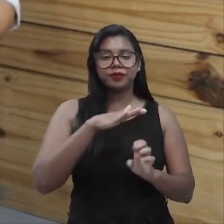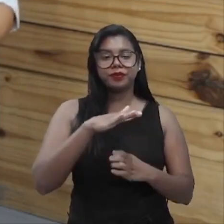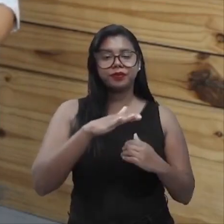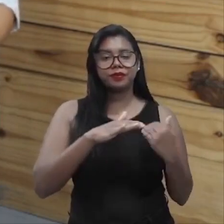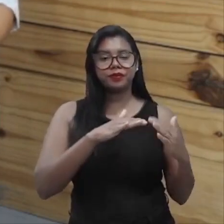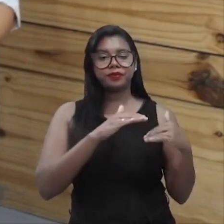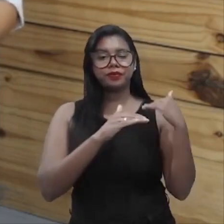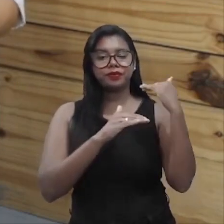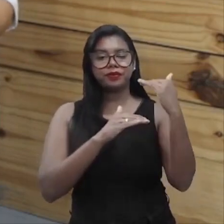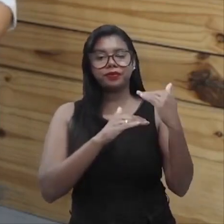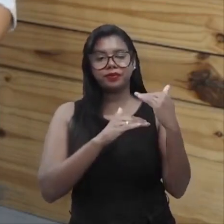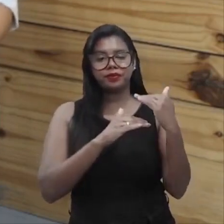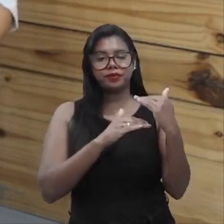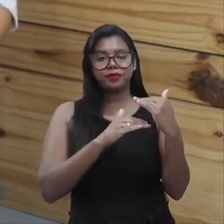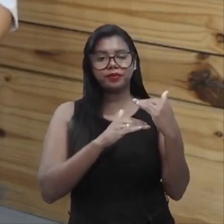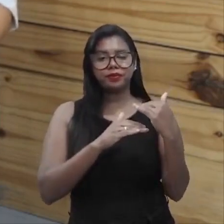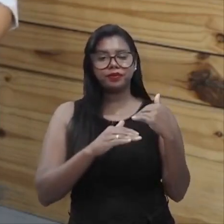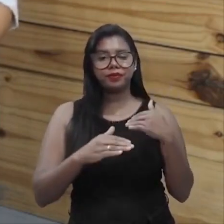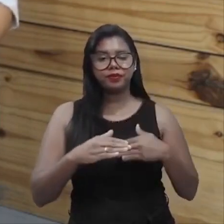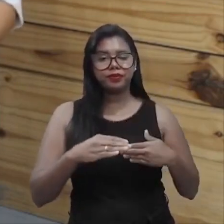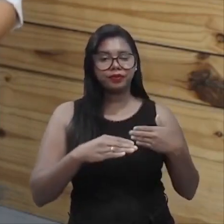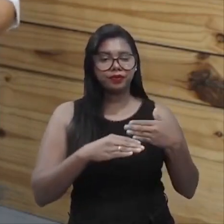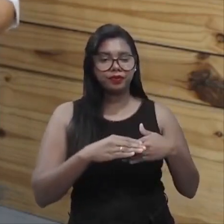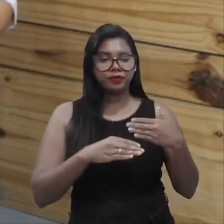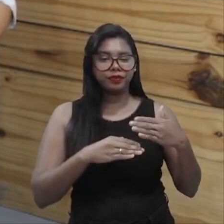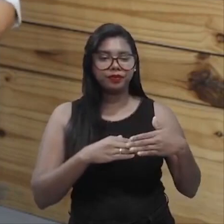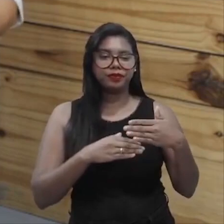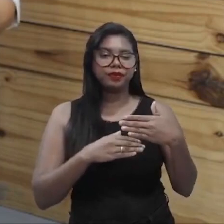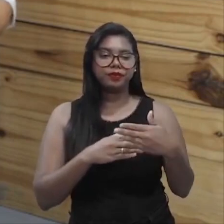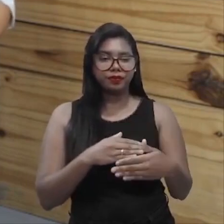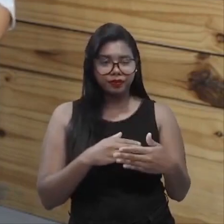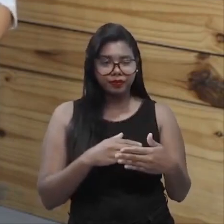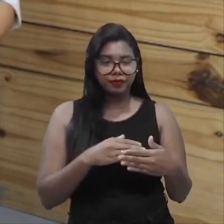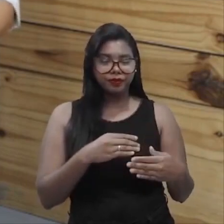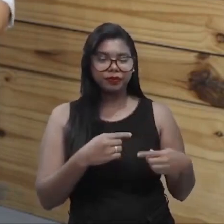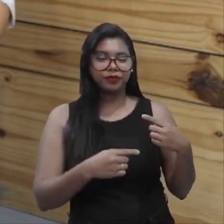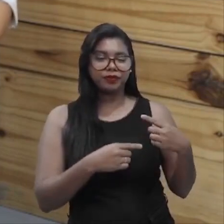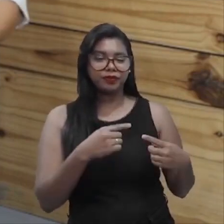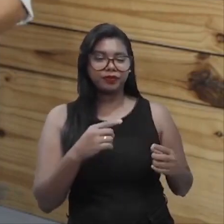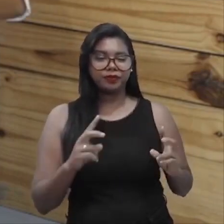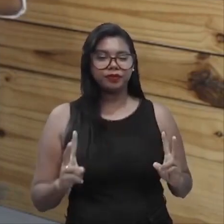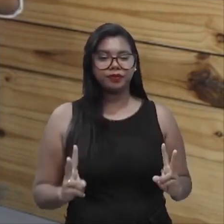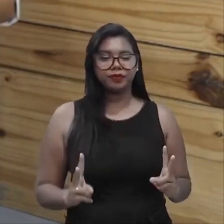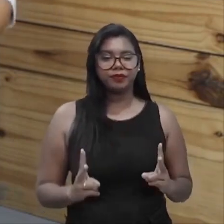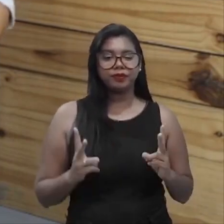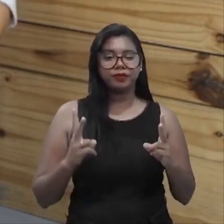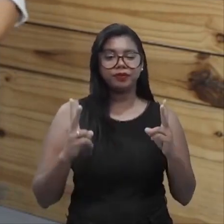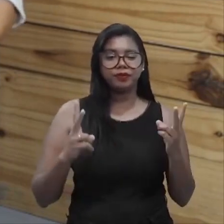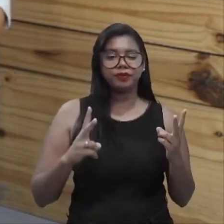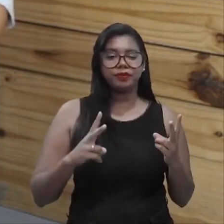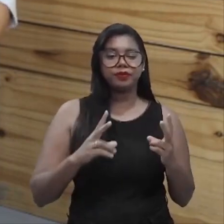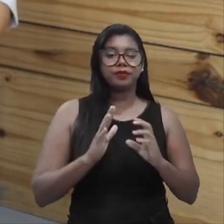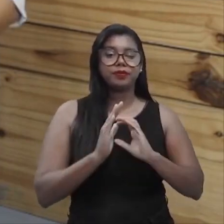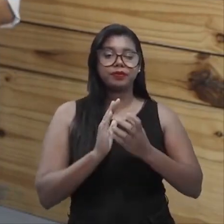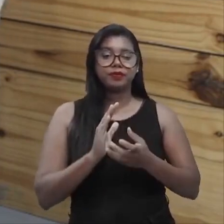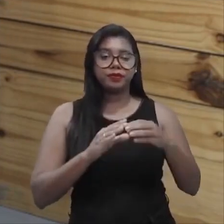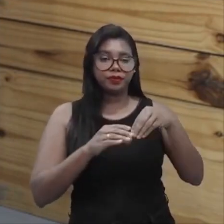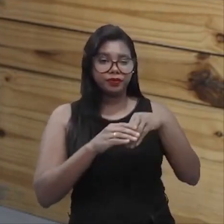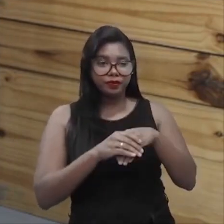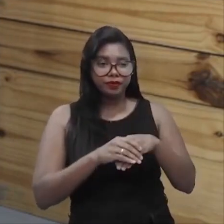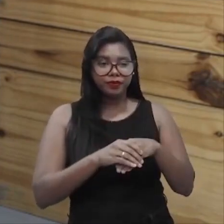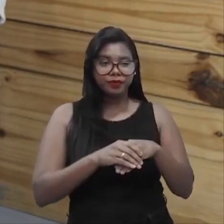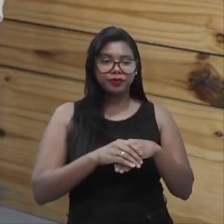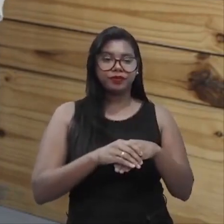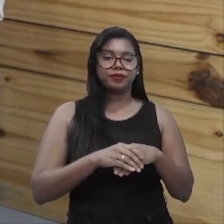avançar nos seus processos, ela quer avançar na sua política de valorização do colaborador interno e quer